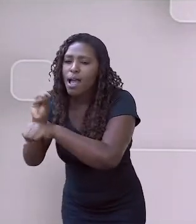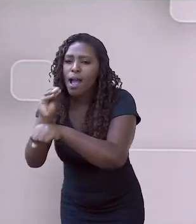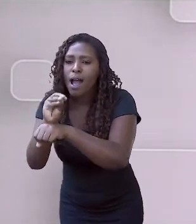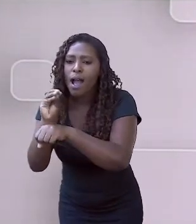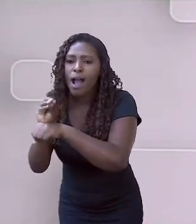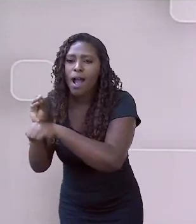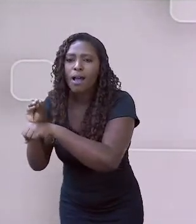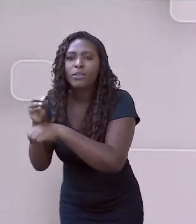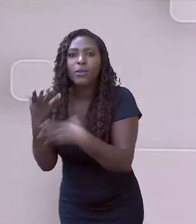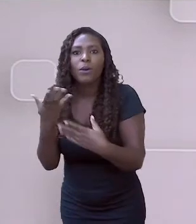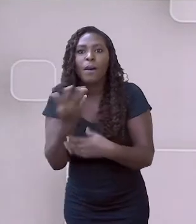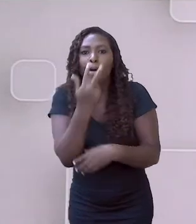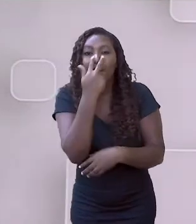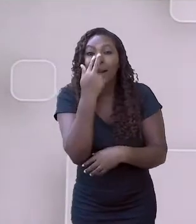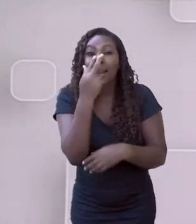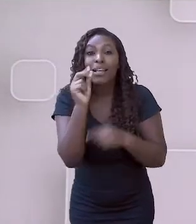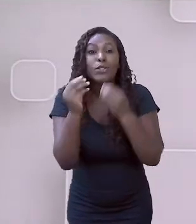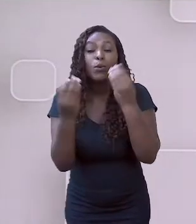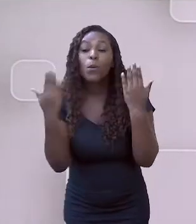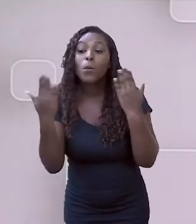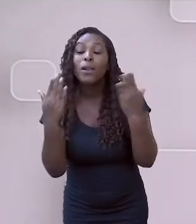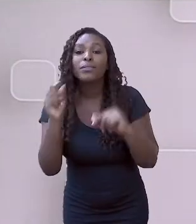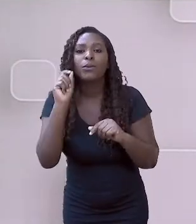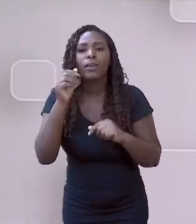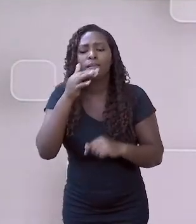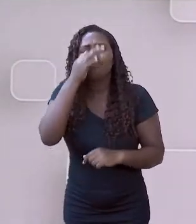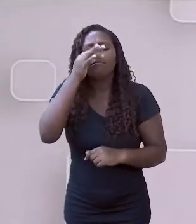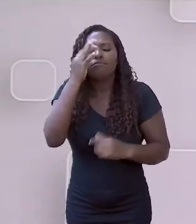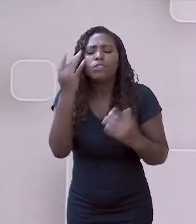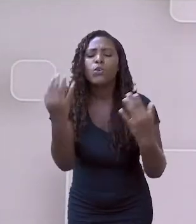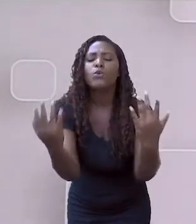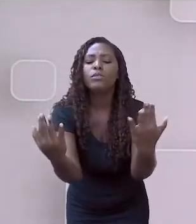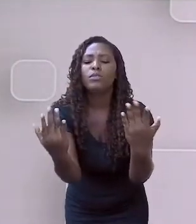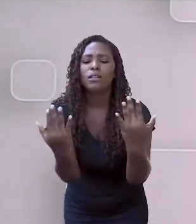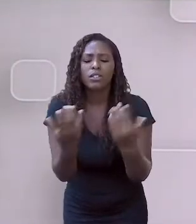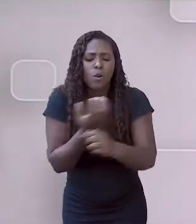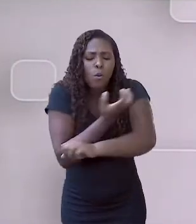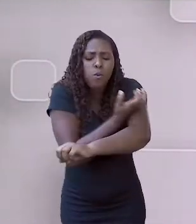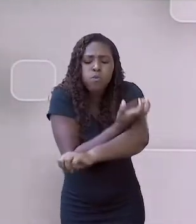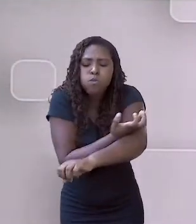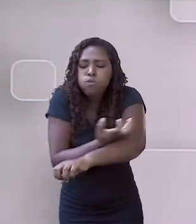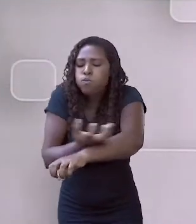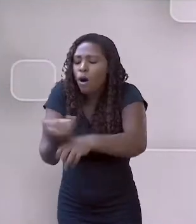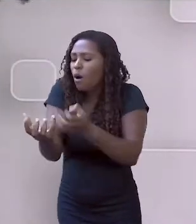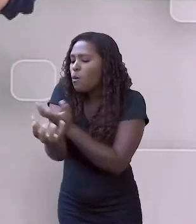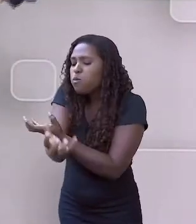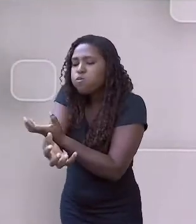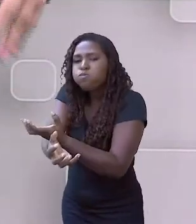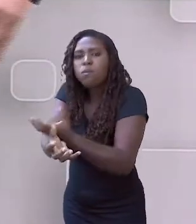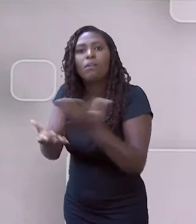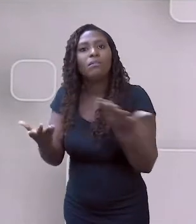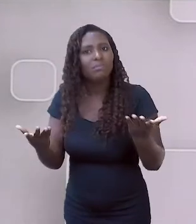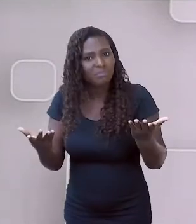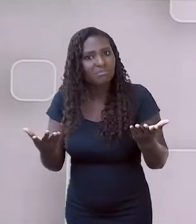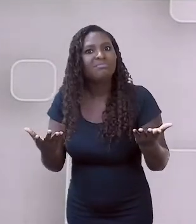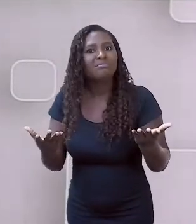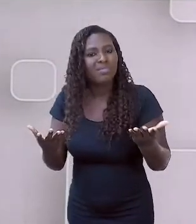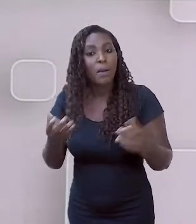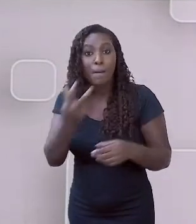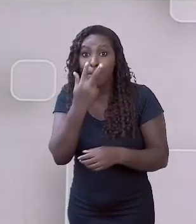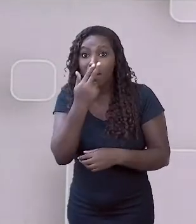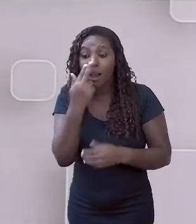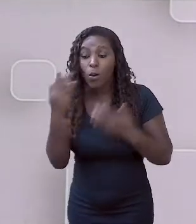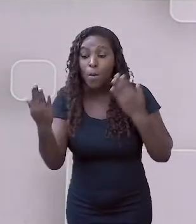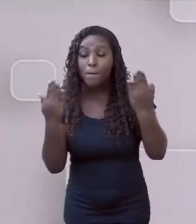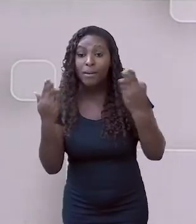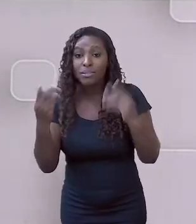Tá? É por isso que nesses países e no Sudeste Asiático, nós vamos encontrar ainda boa parte das